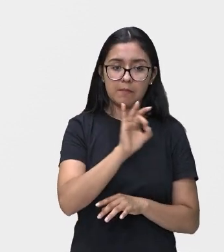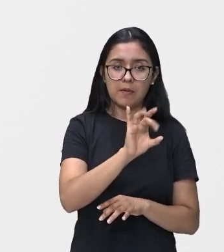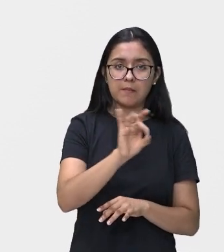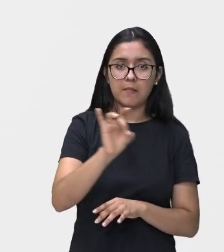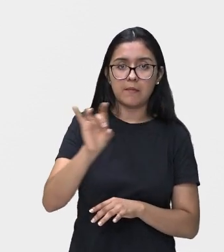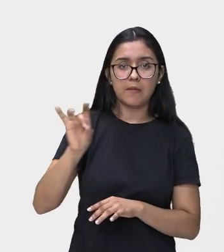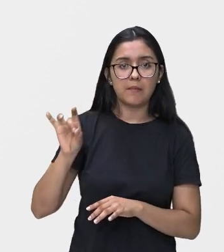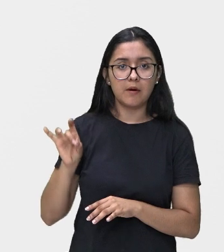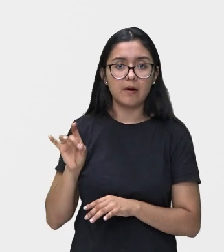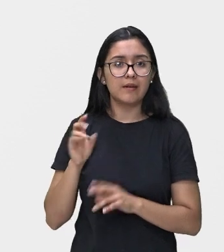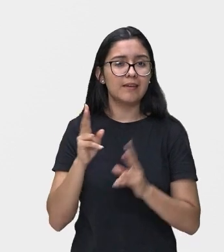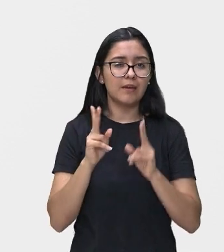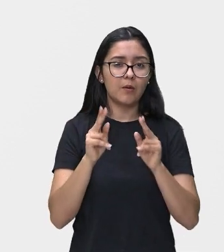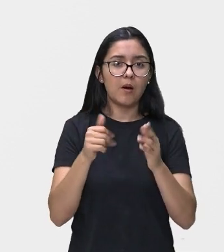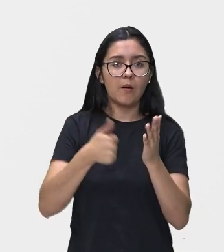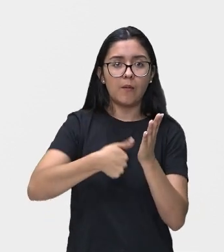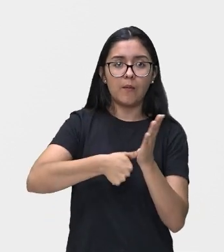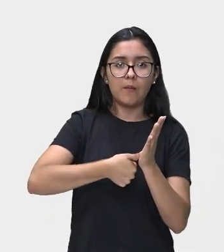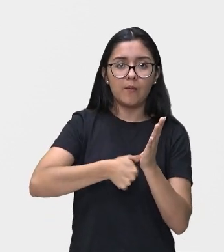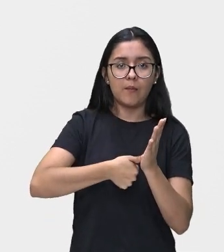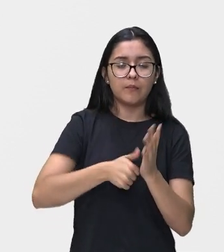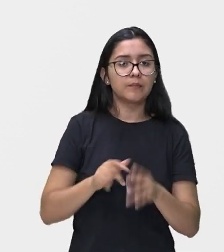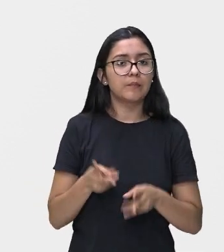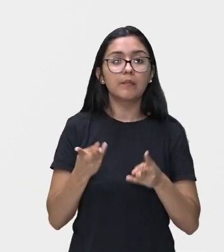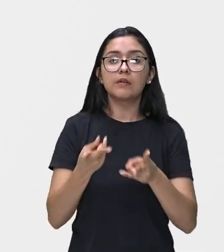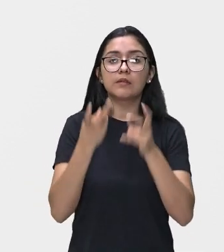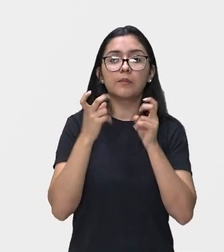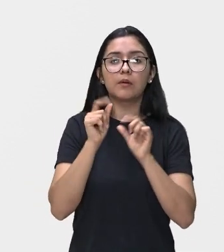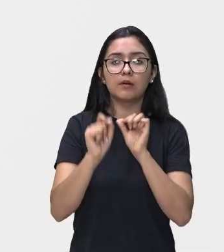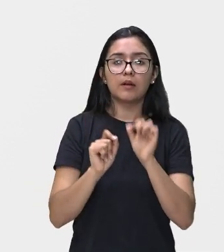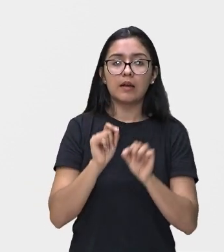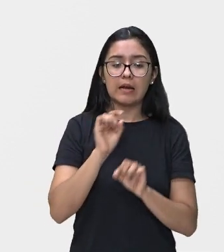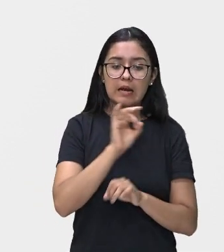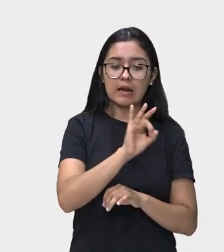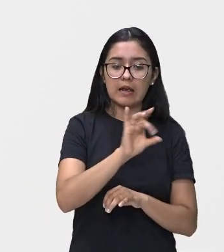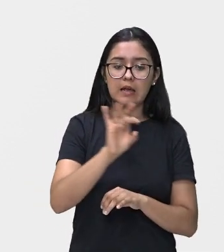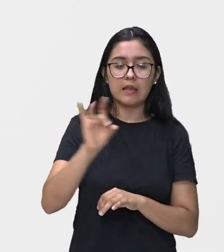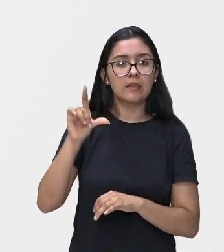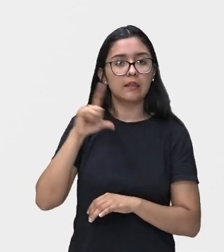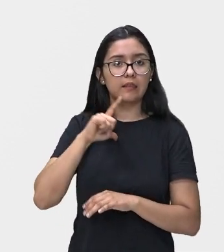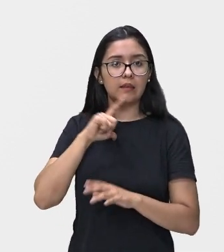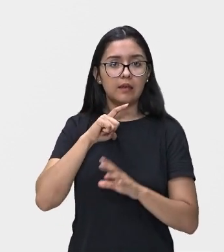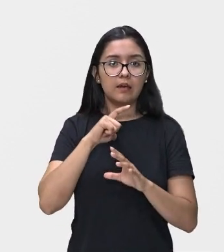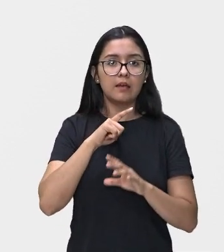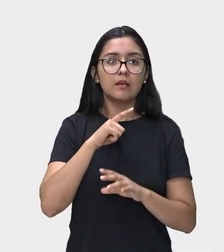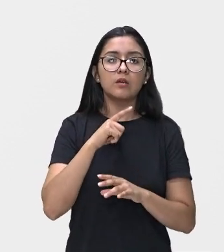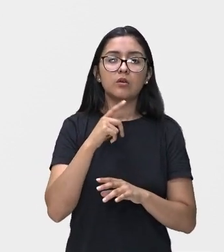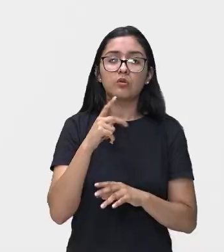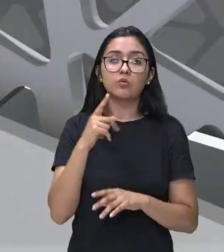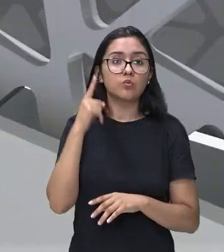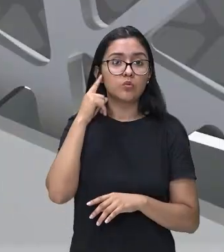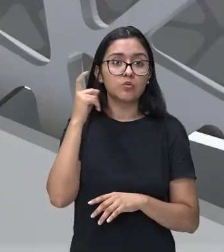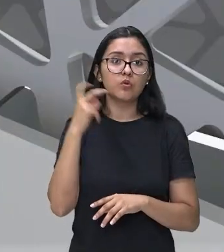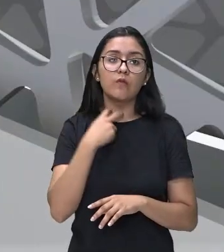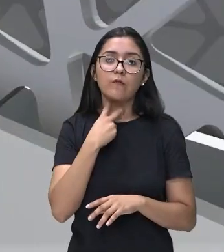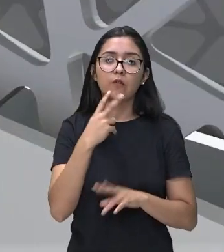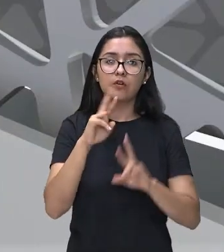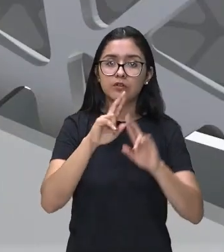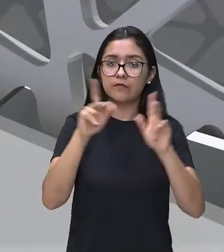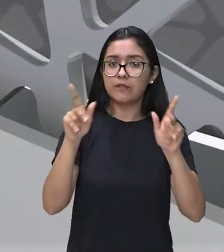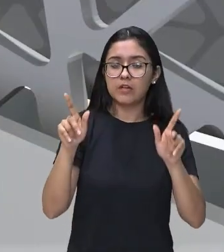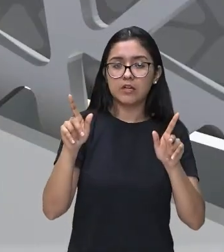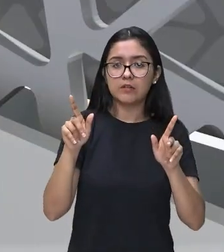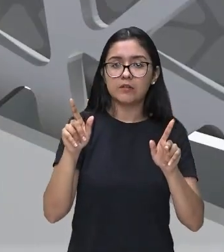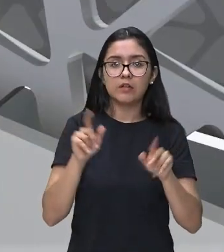impressões digitais. Então, perceberam que cada pessoa tem um timbre de voz diferente? Não existe